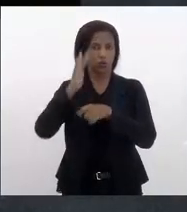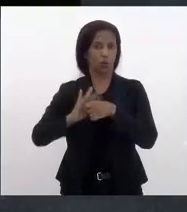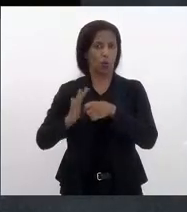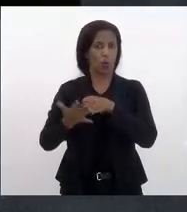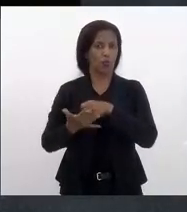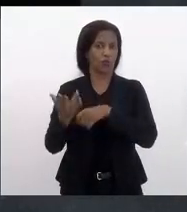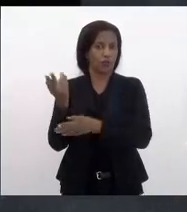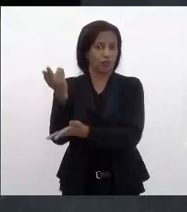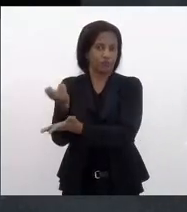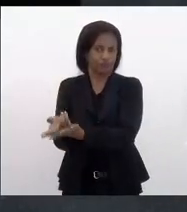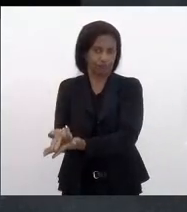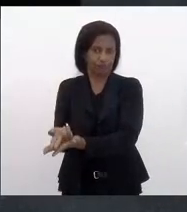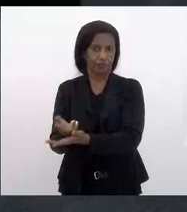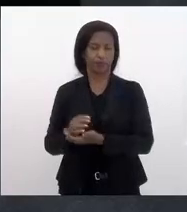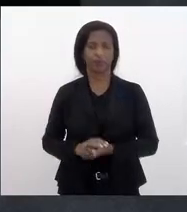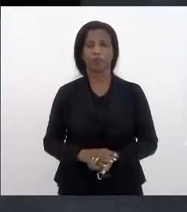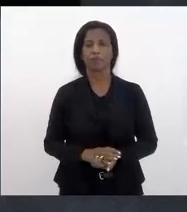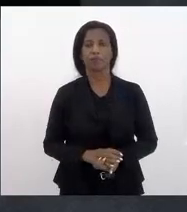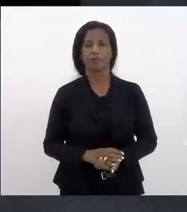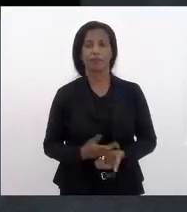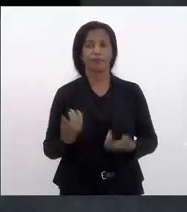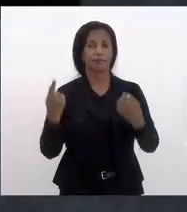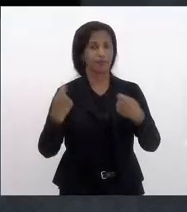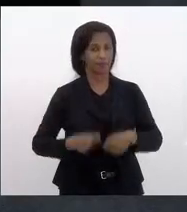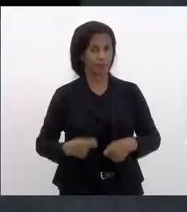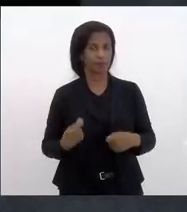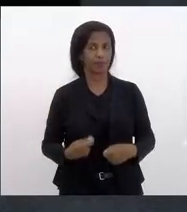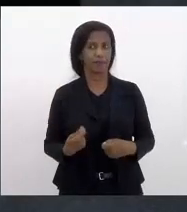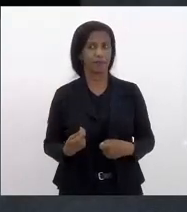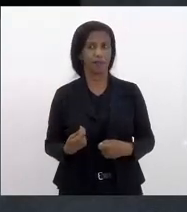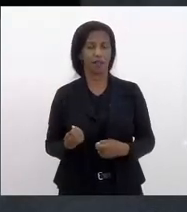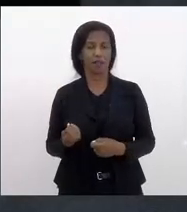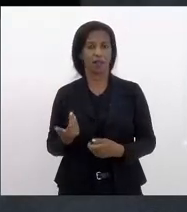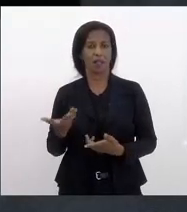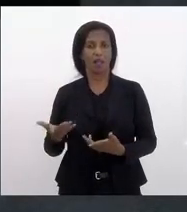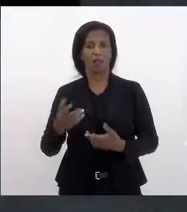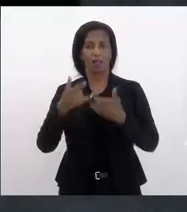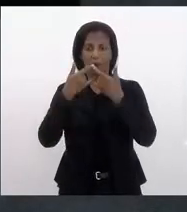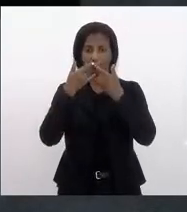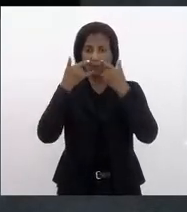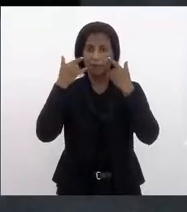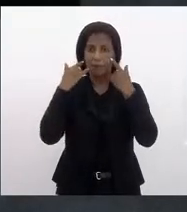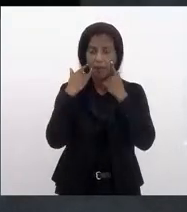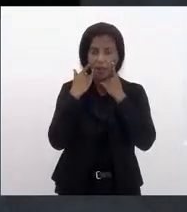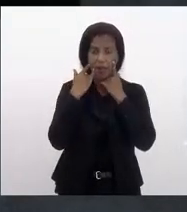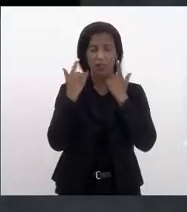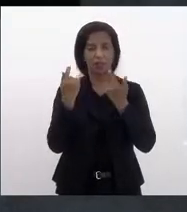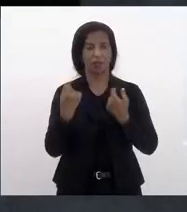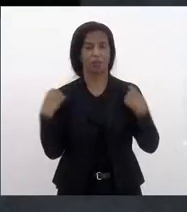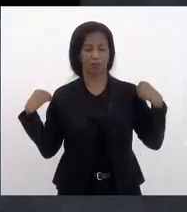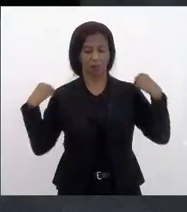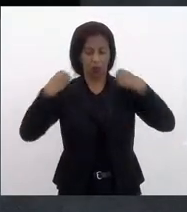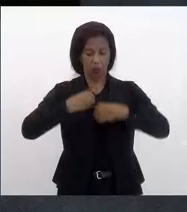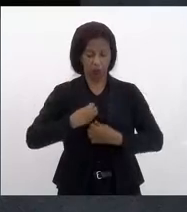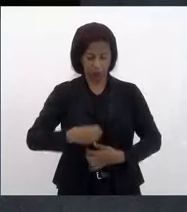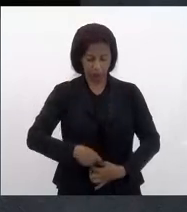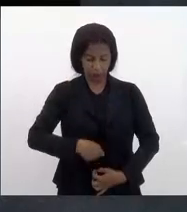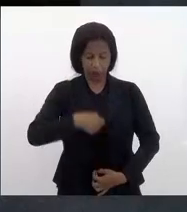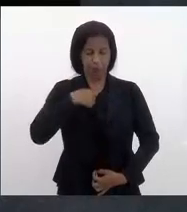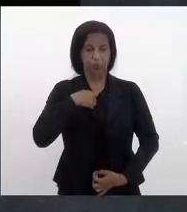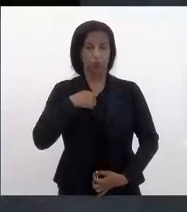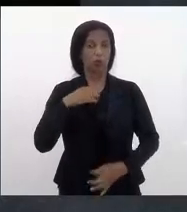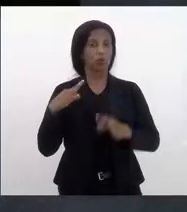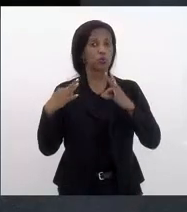estão internados. É necessário dar a máscara, é necessário dar o capote, todas as